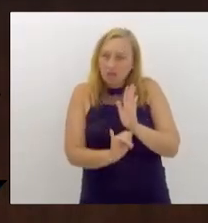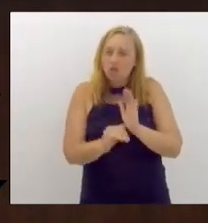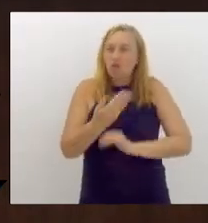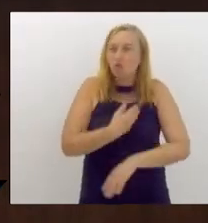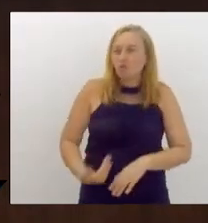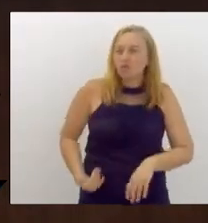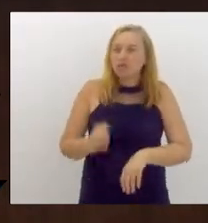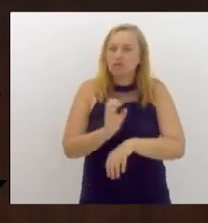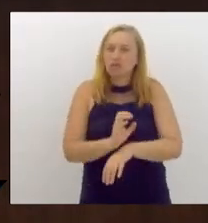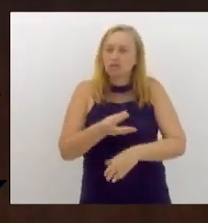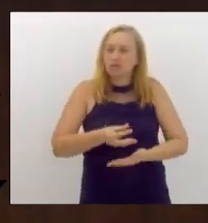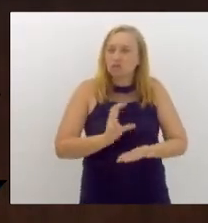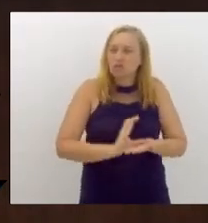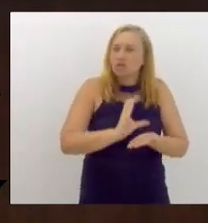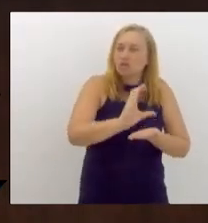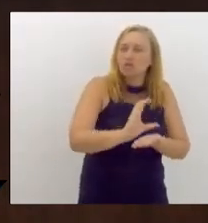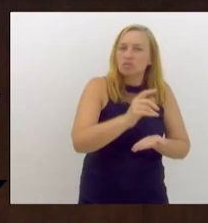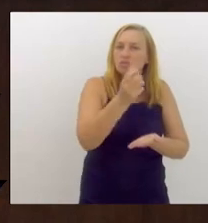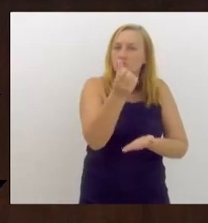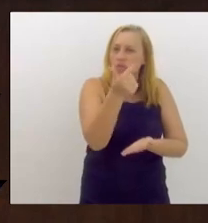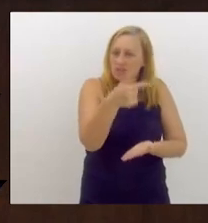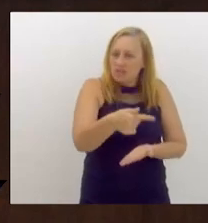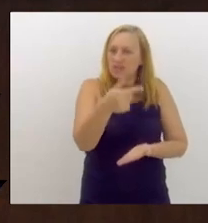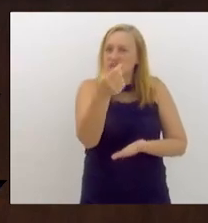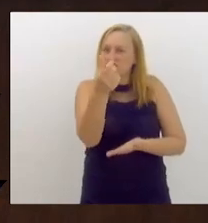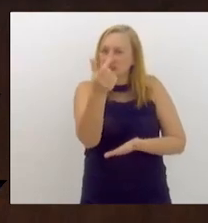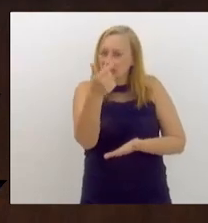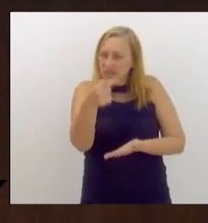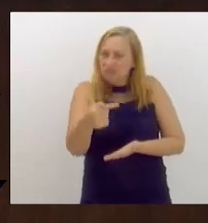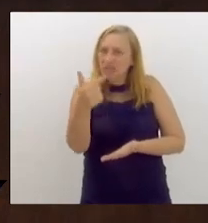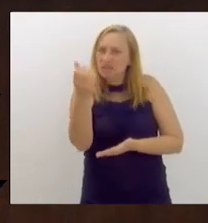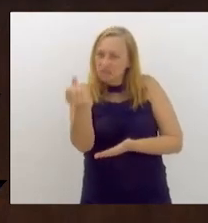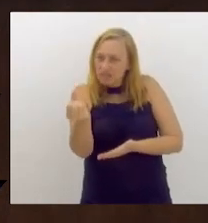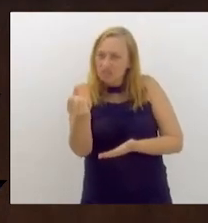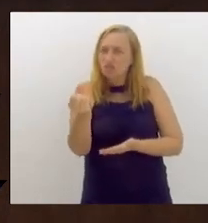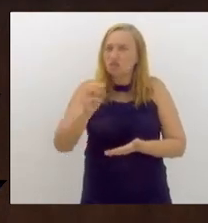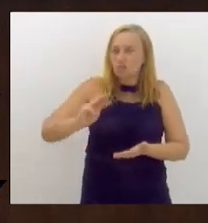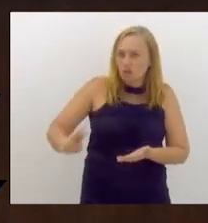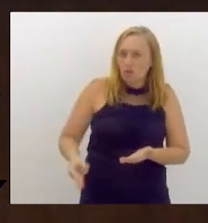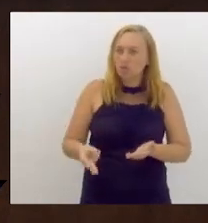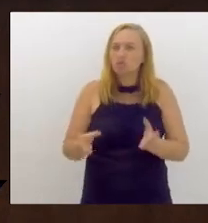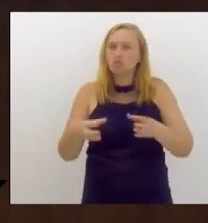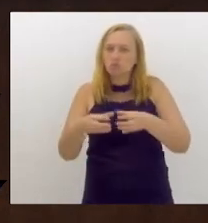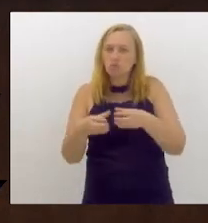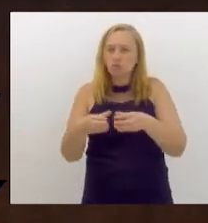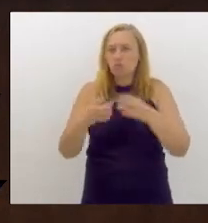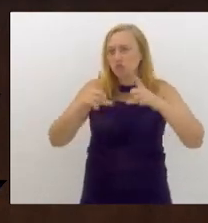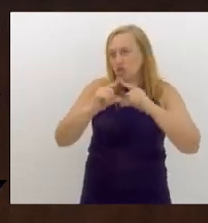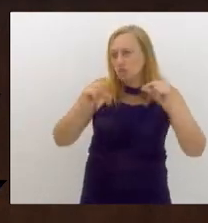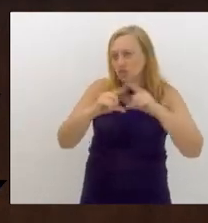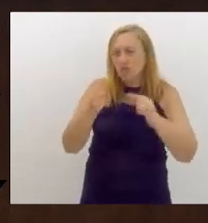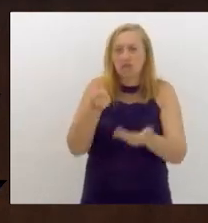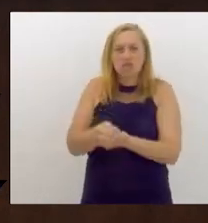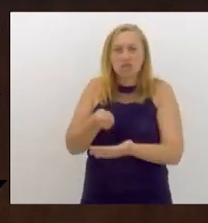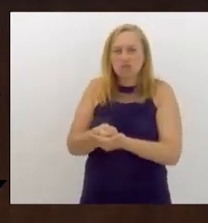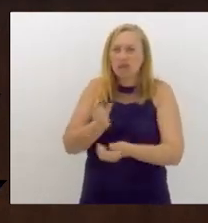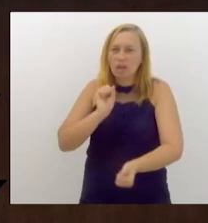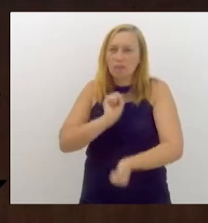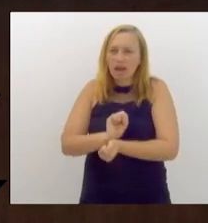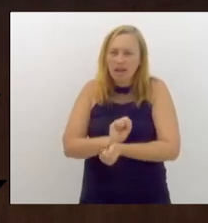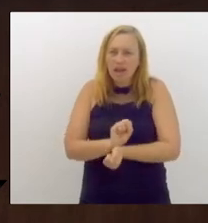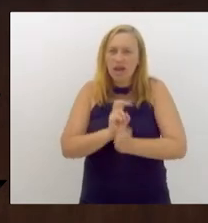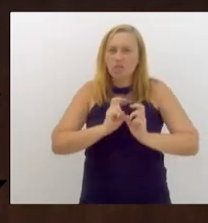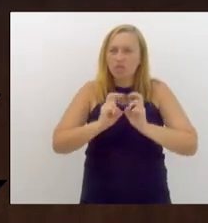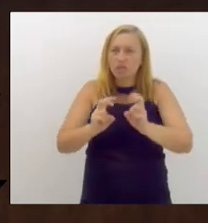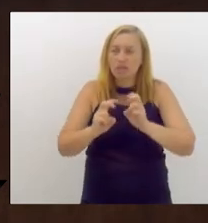disponibilizou 276 milhões para o tal do grupo japonês Gumi, que exigia isso na época, se não ia parar com o funcionamento dos